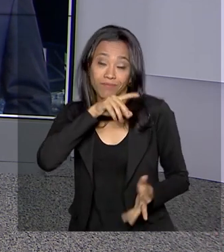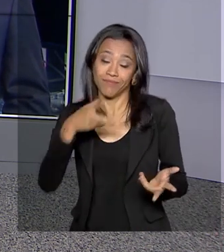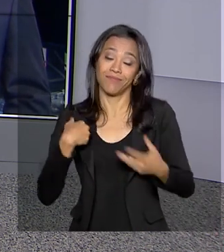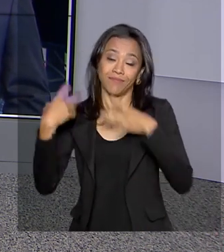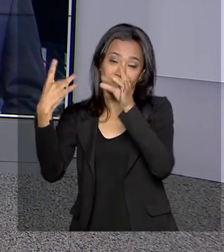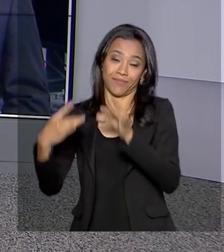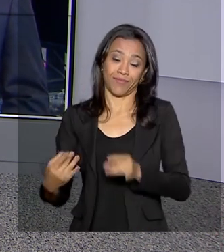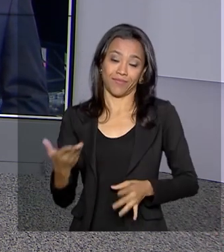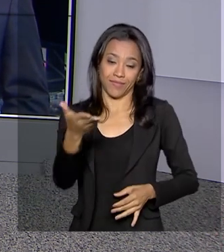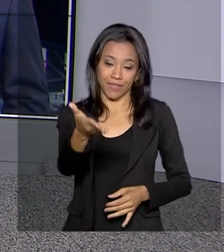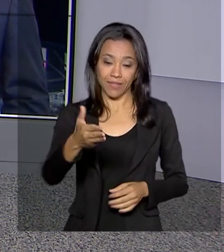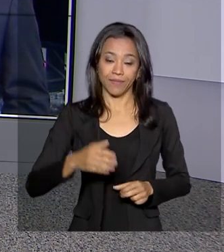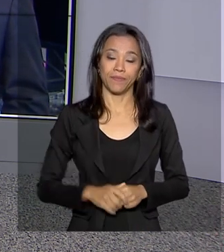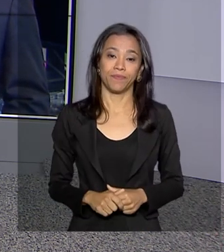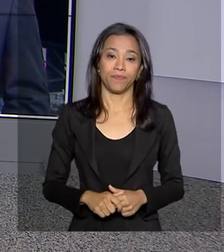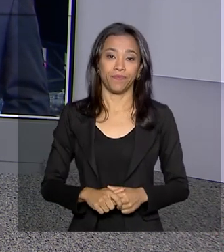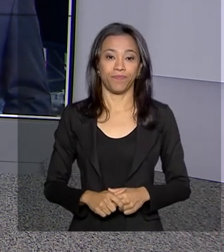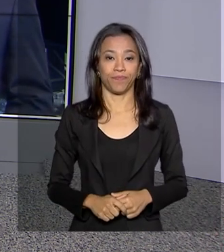Bom dia, Ricardo.